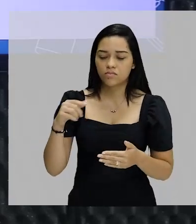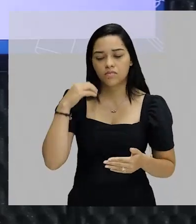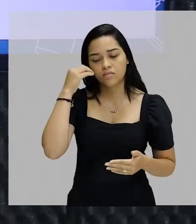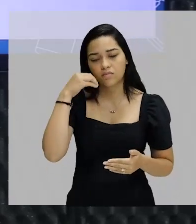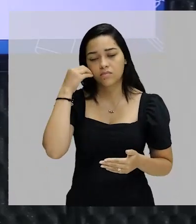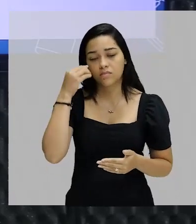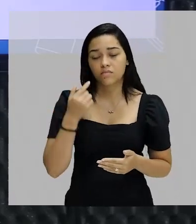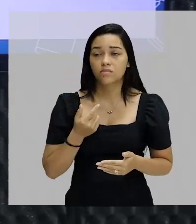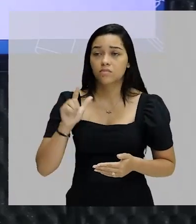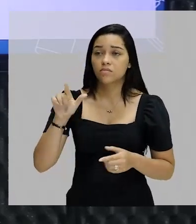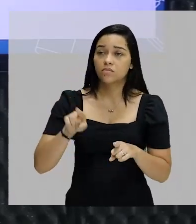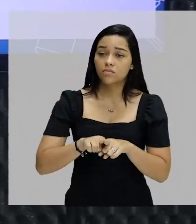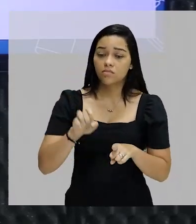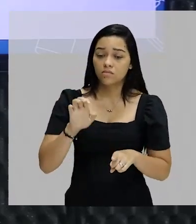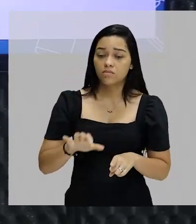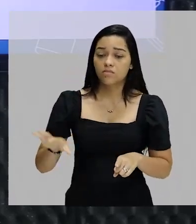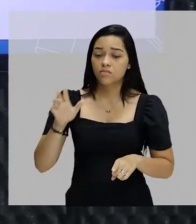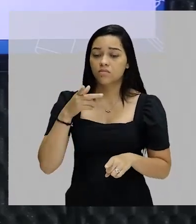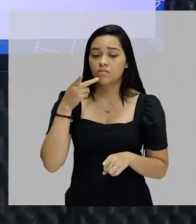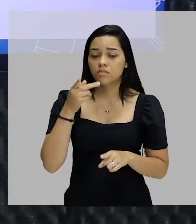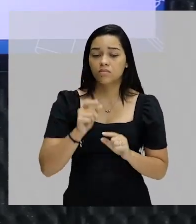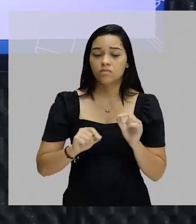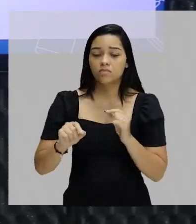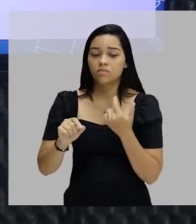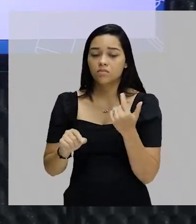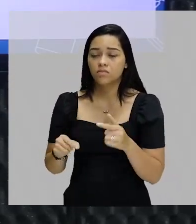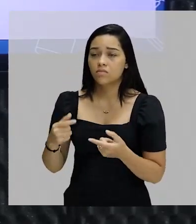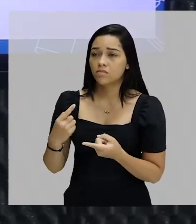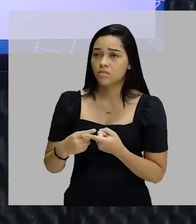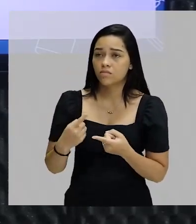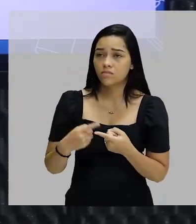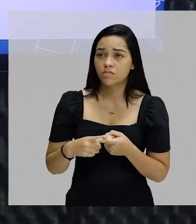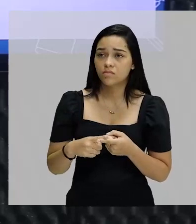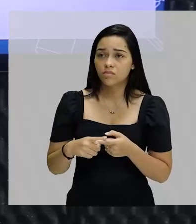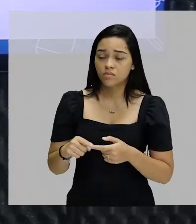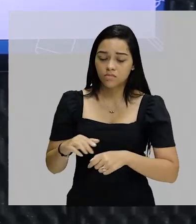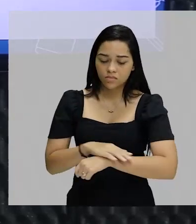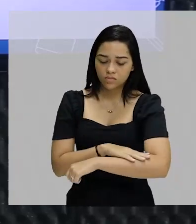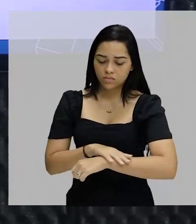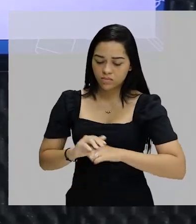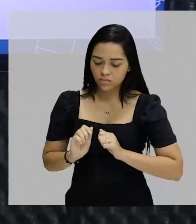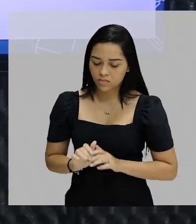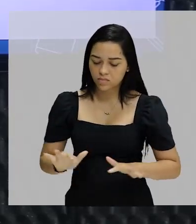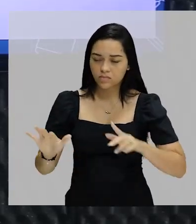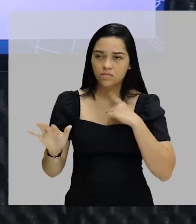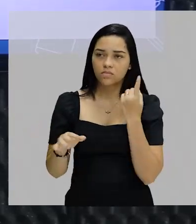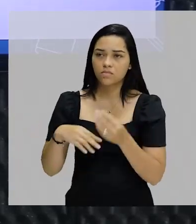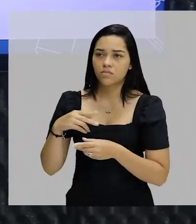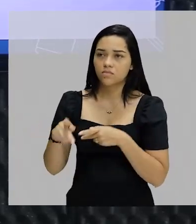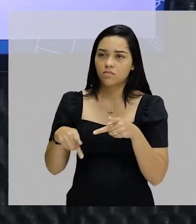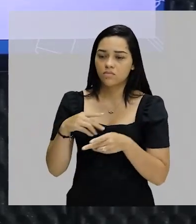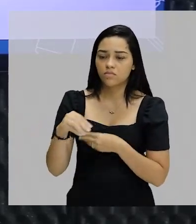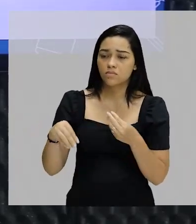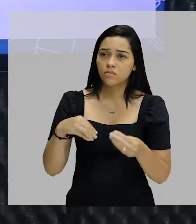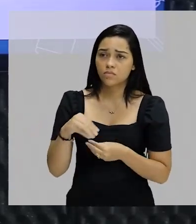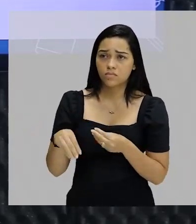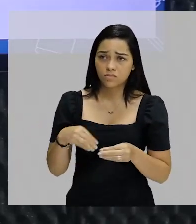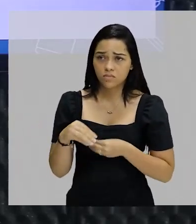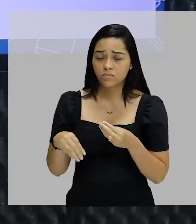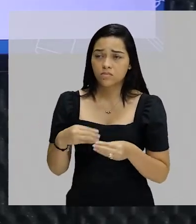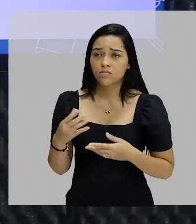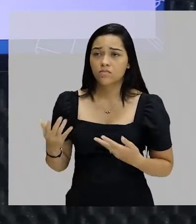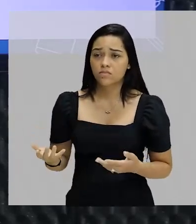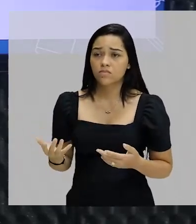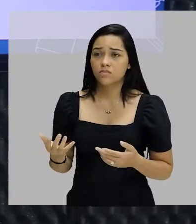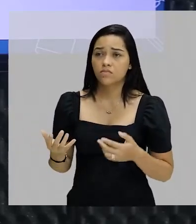E outros viajantes também europeus disseram que o Brasil não daria certo por causa da miscigenação racial. Nós somos um povo muito miscigenado, muito misturado.